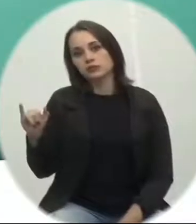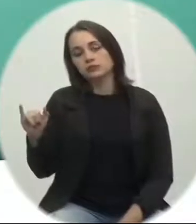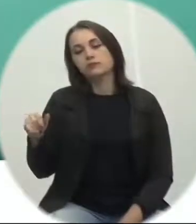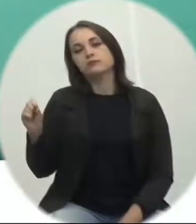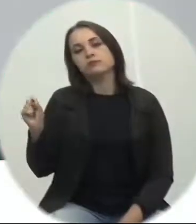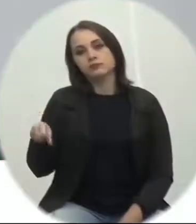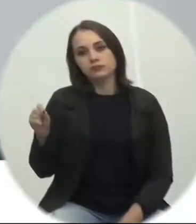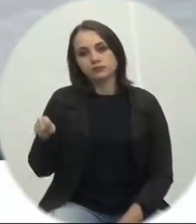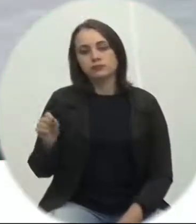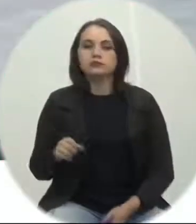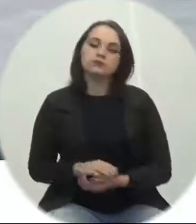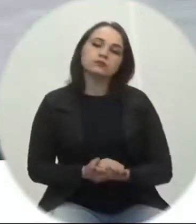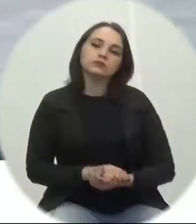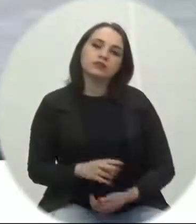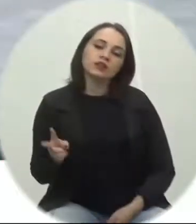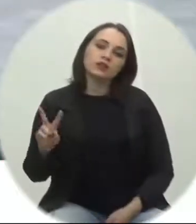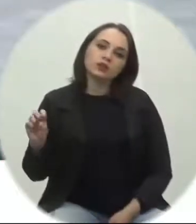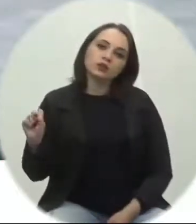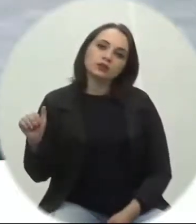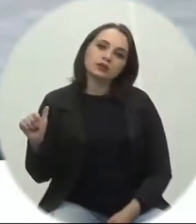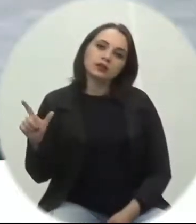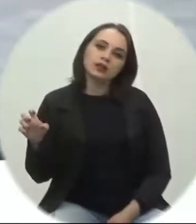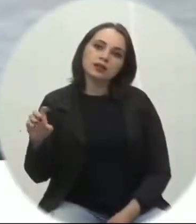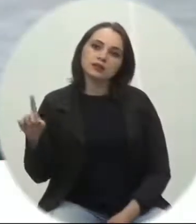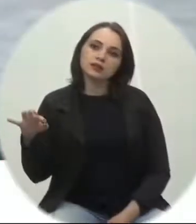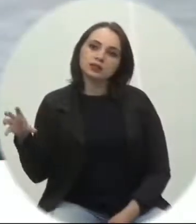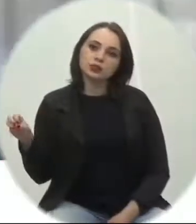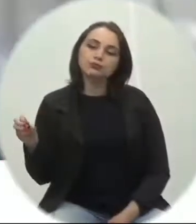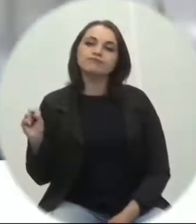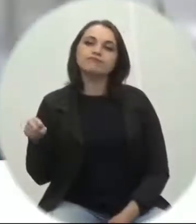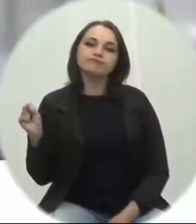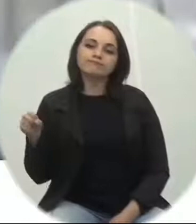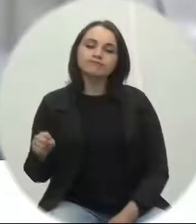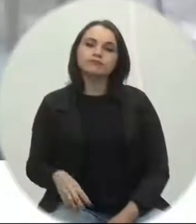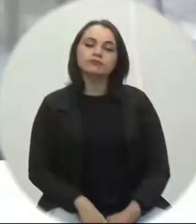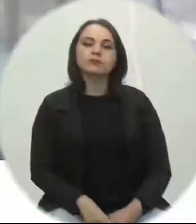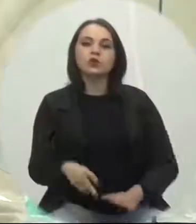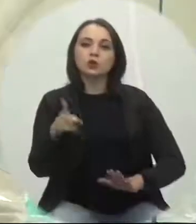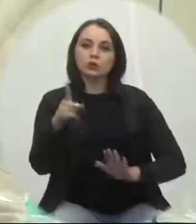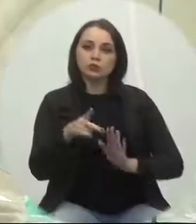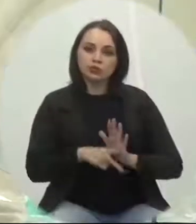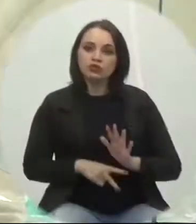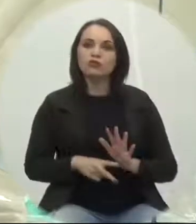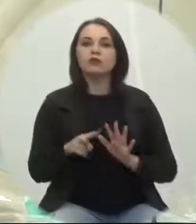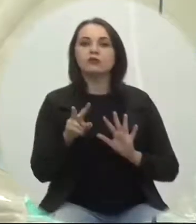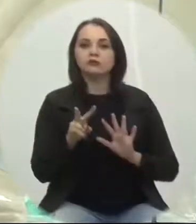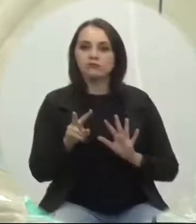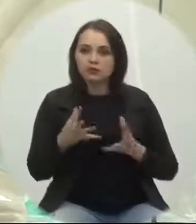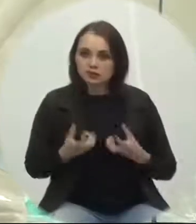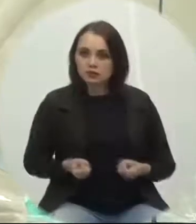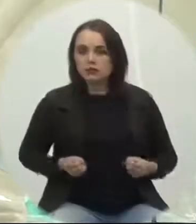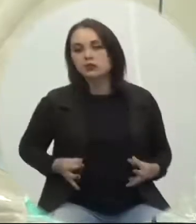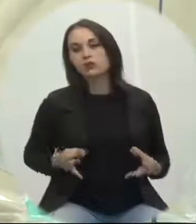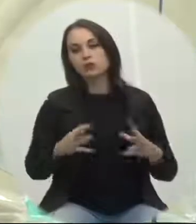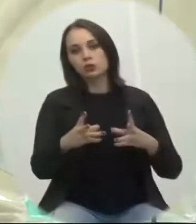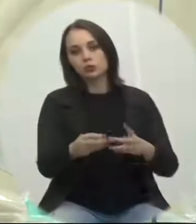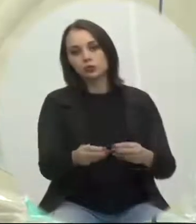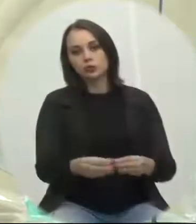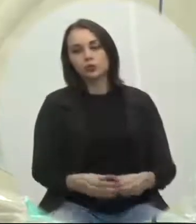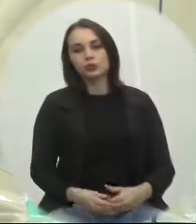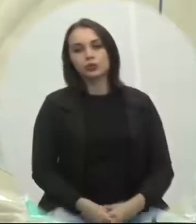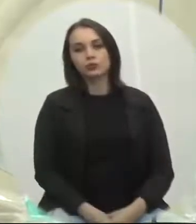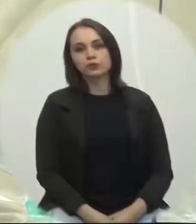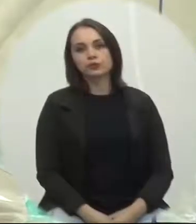Favor. A favor, vereador Salésio Lima. A favor, presidente. A favor. O projeto foi aprovado por unanimidade.